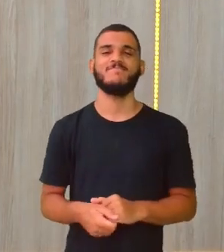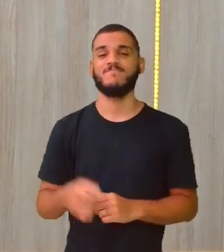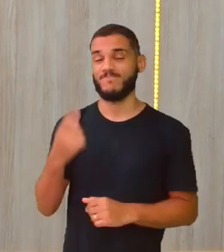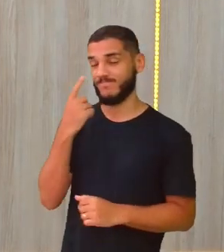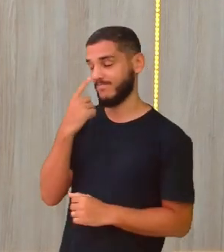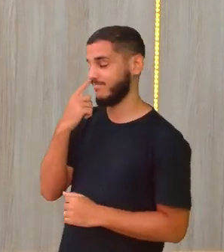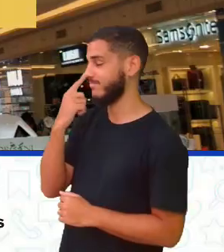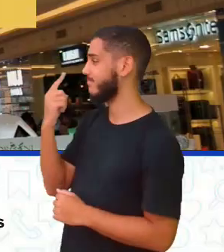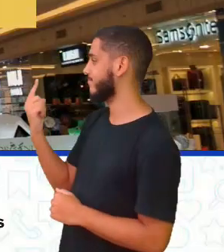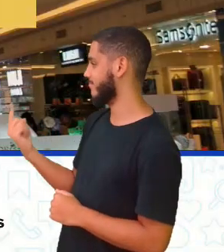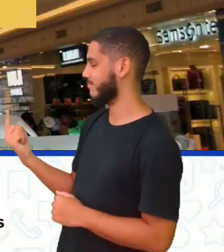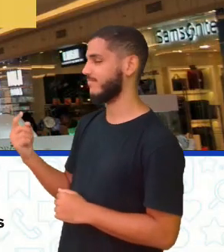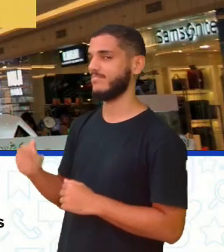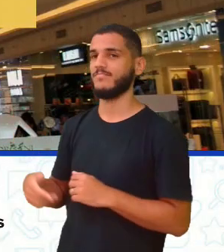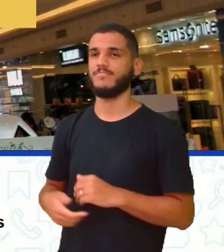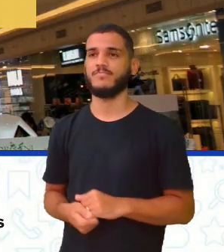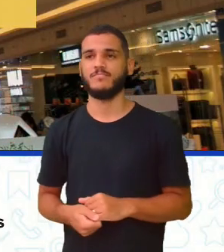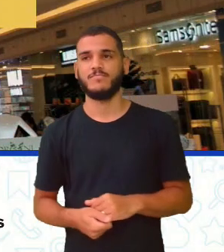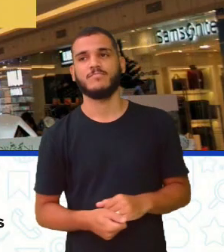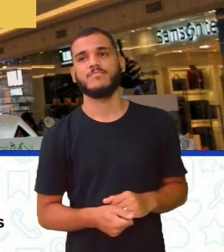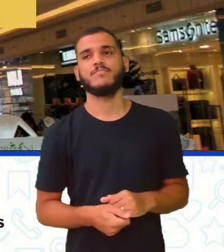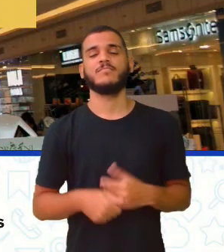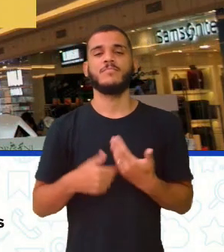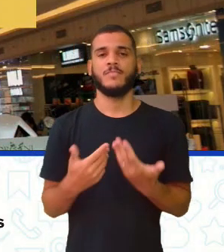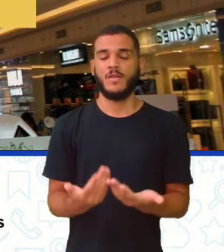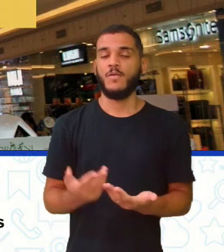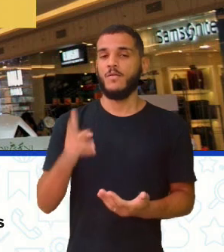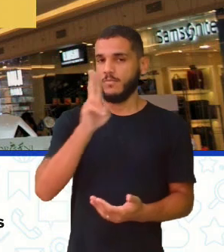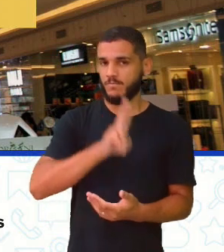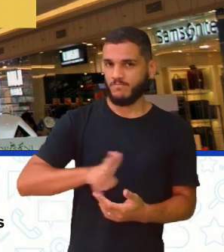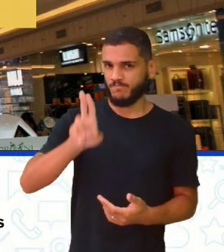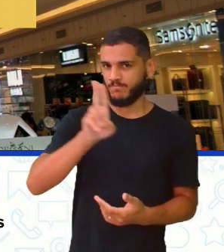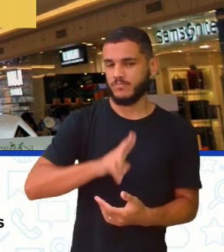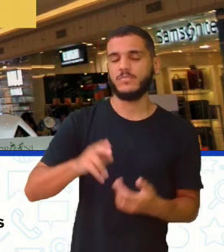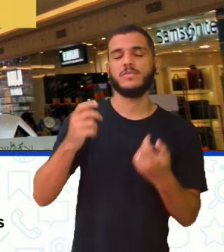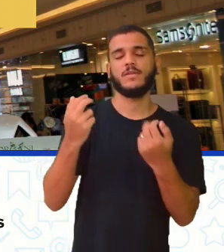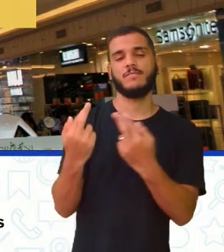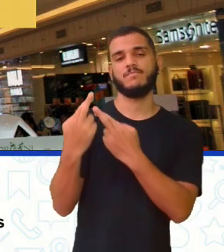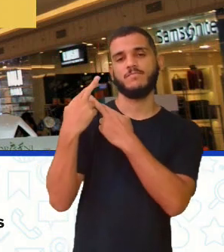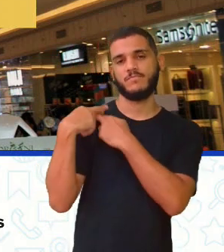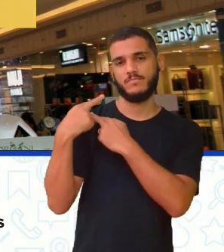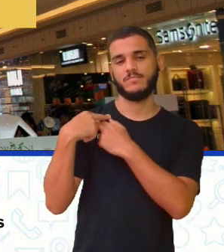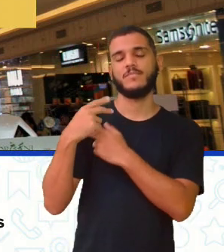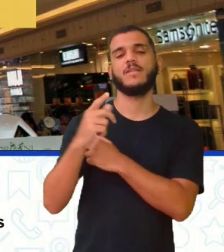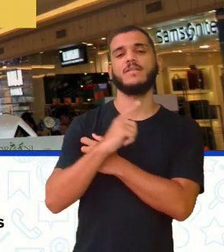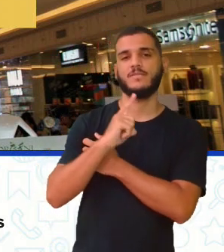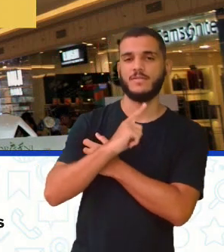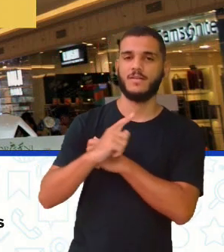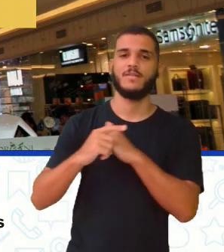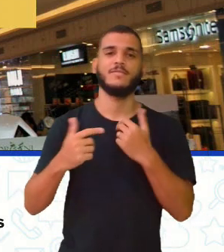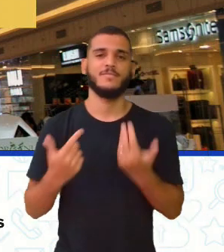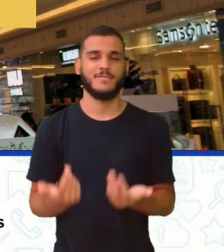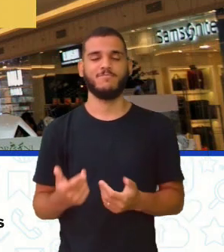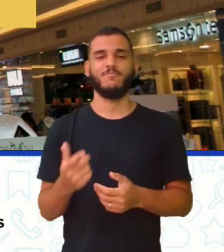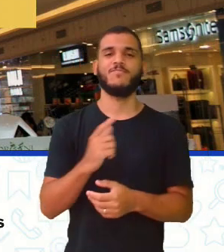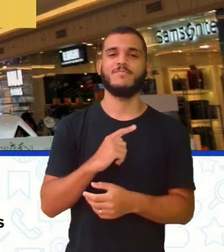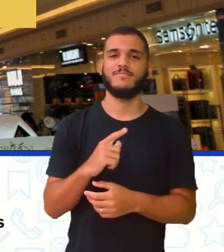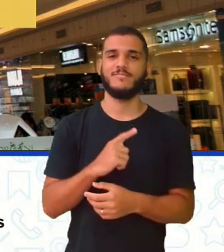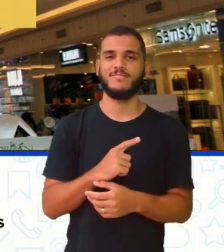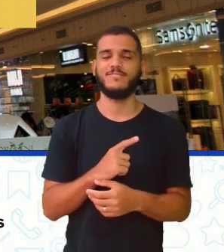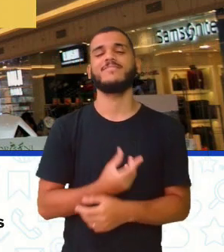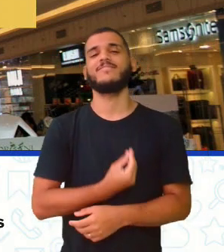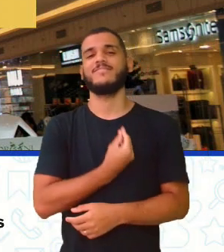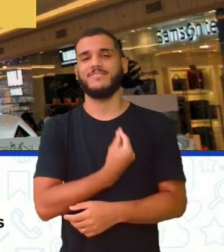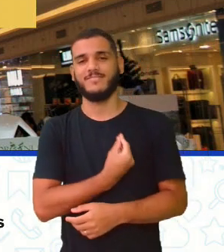tela, Consumir de uma forma mais responsável. Então, promover estilos de vida